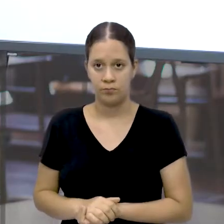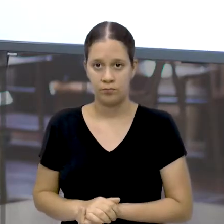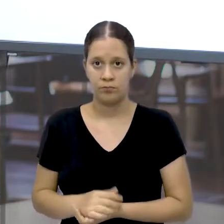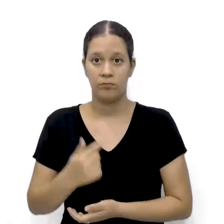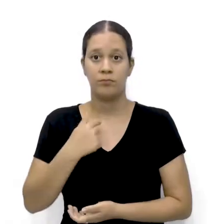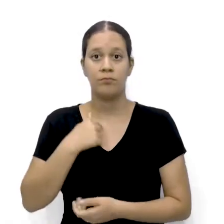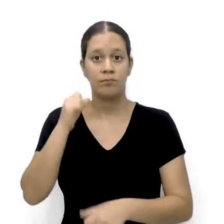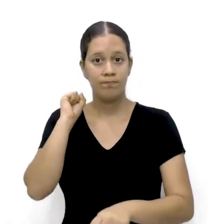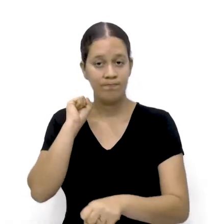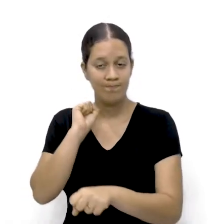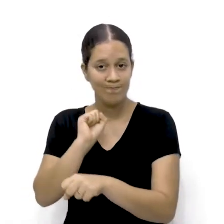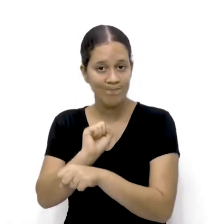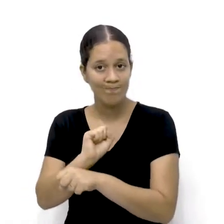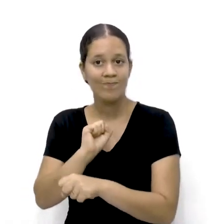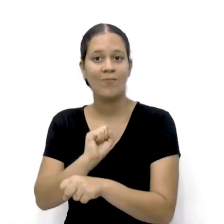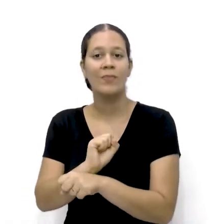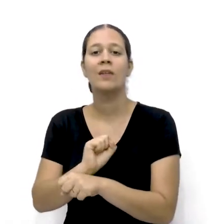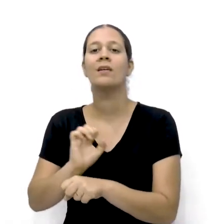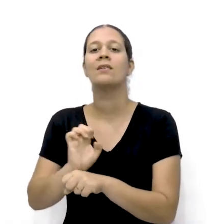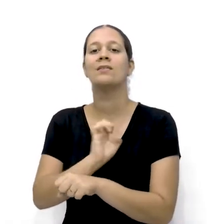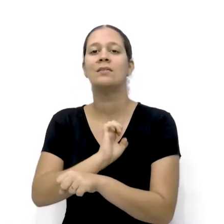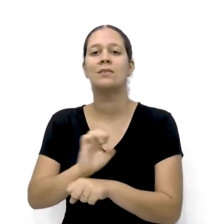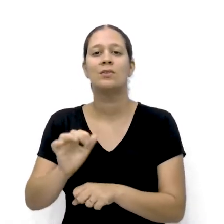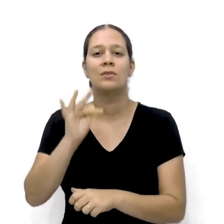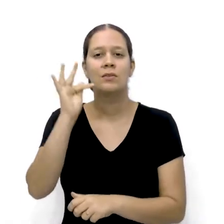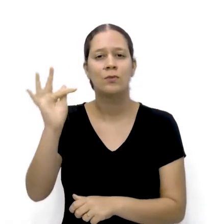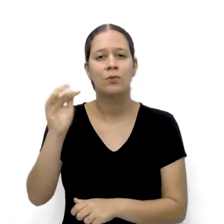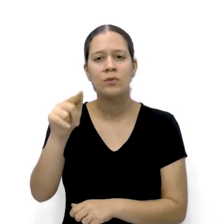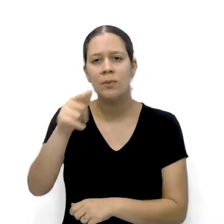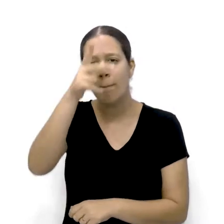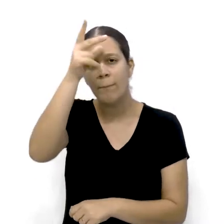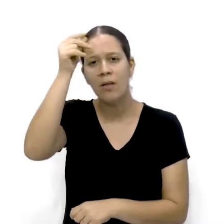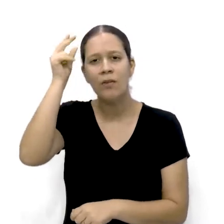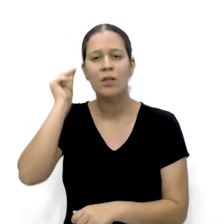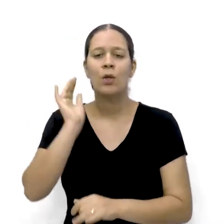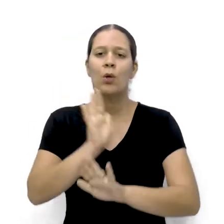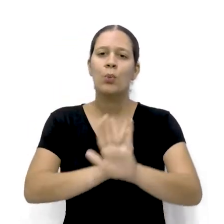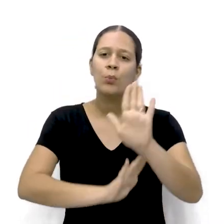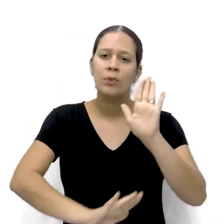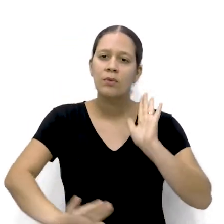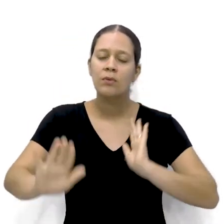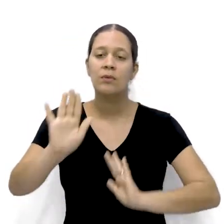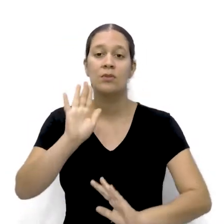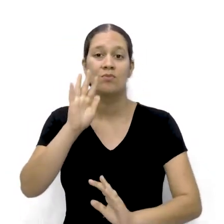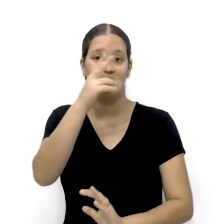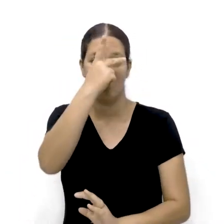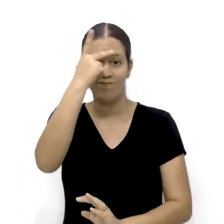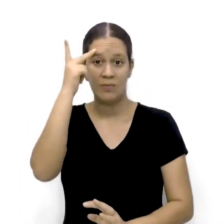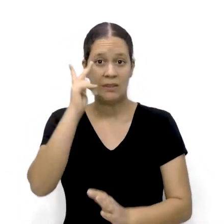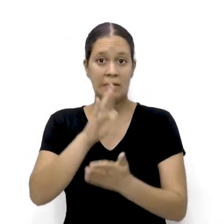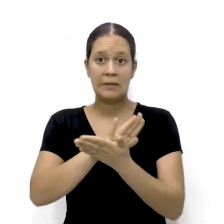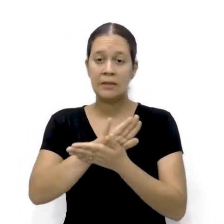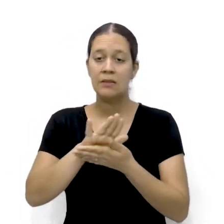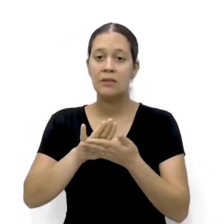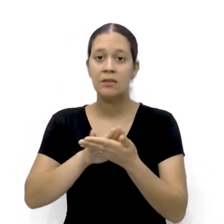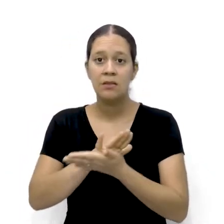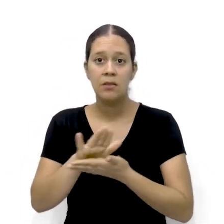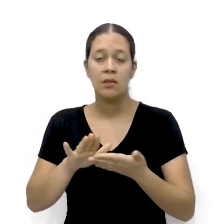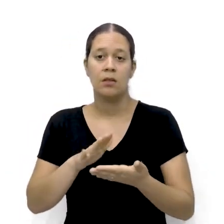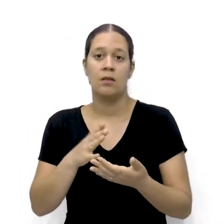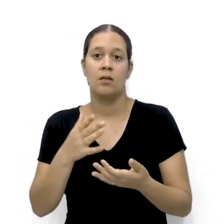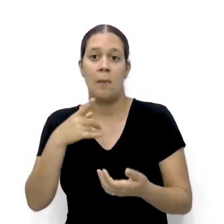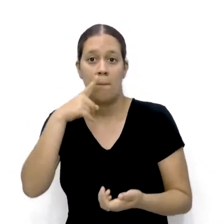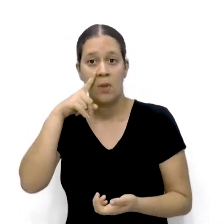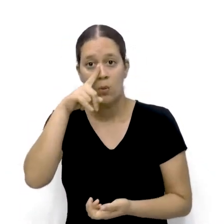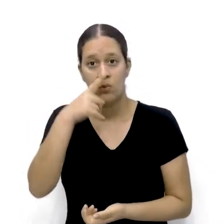Estou esperançosa de que a senhora é responsável e cuidadosa E não deixará ninguém ser exposto a risco de